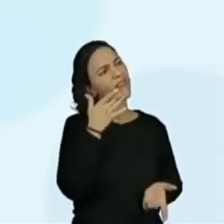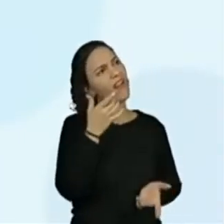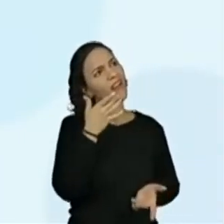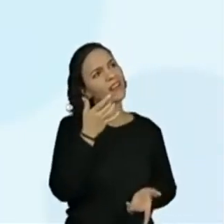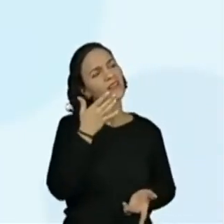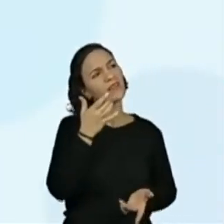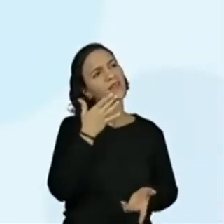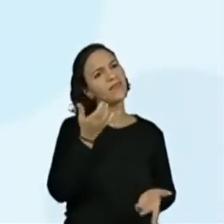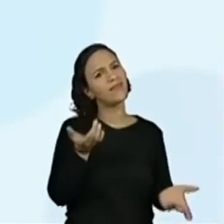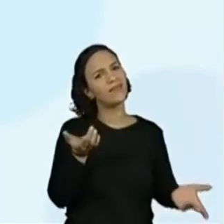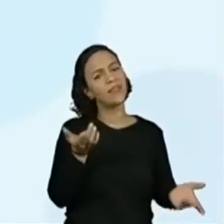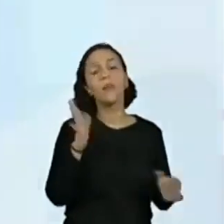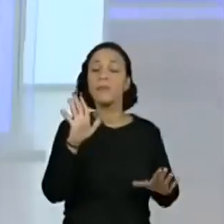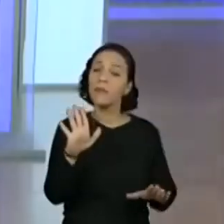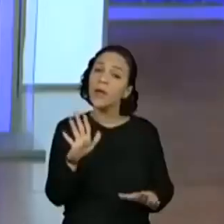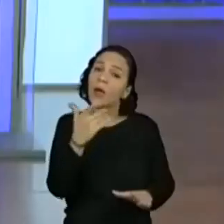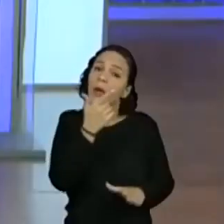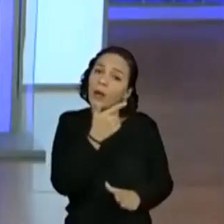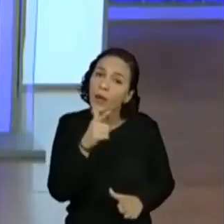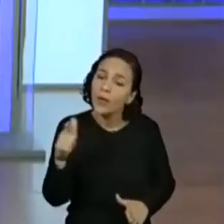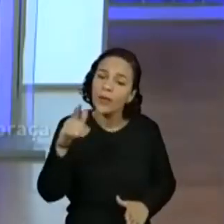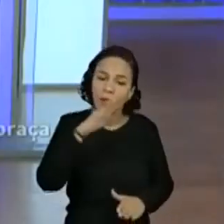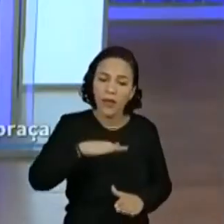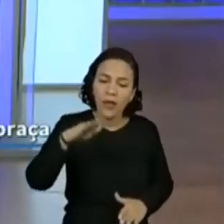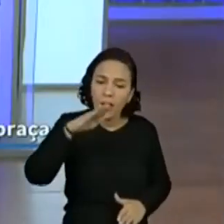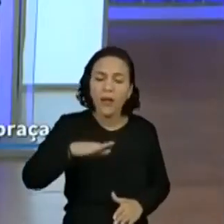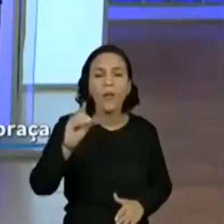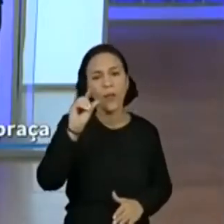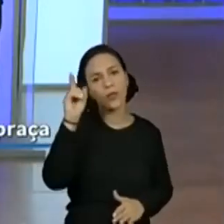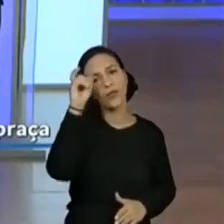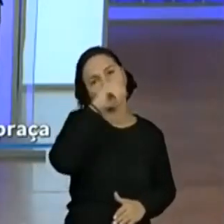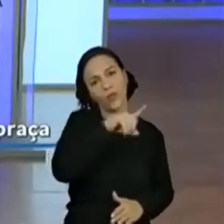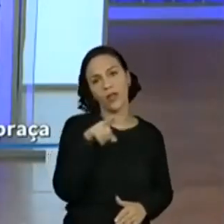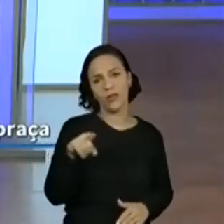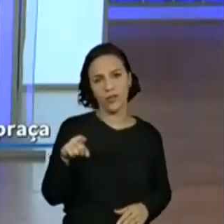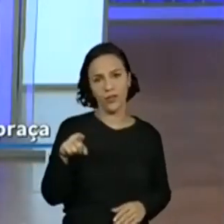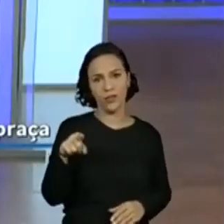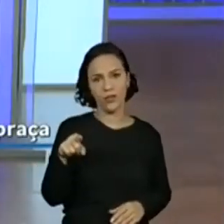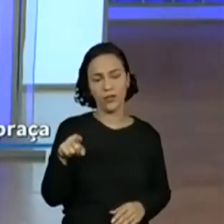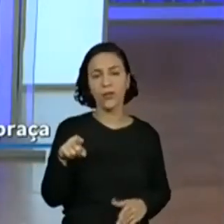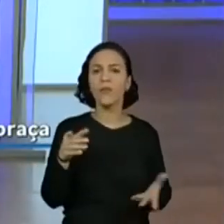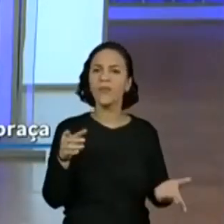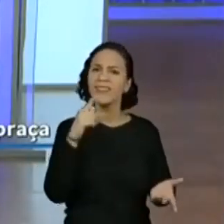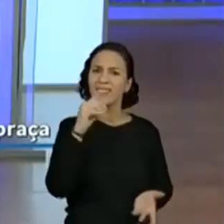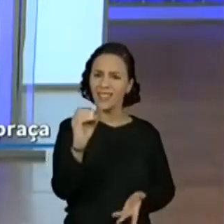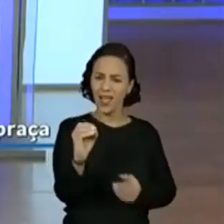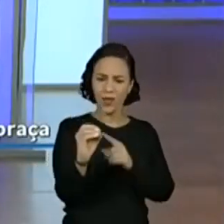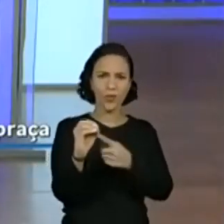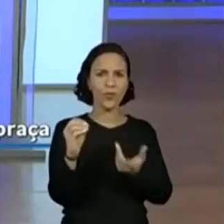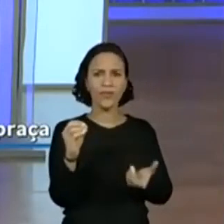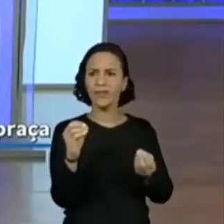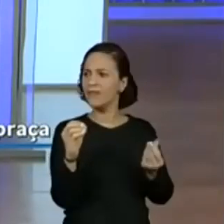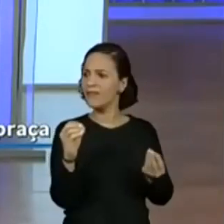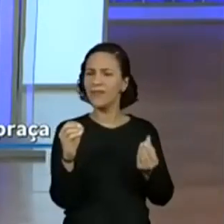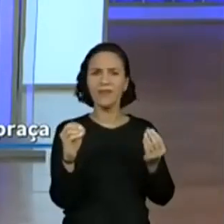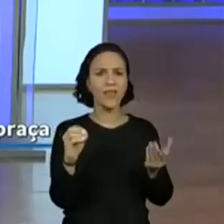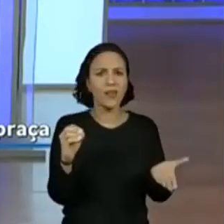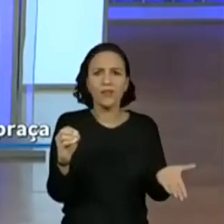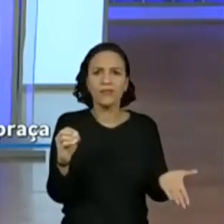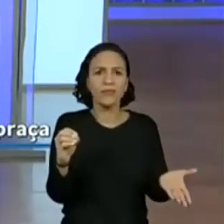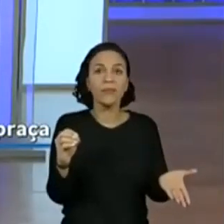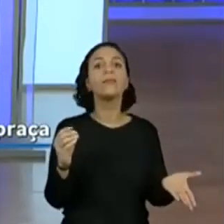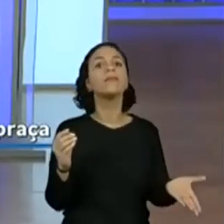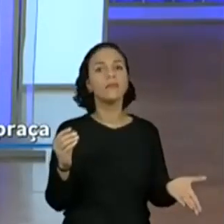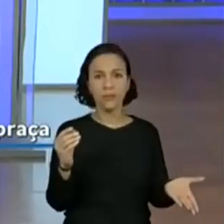que têm um pouquinho de dificuldade em entender isso, né, professora? Porque qual o valor do zero, né? Olha só que legal. Se a gente